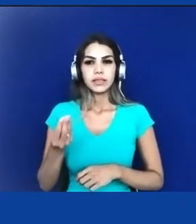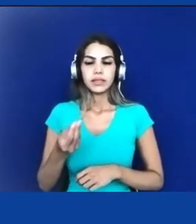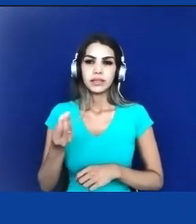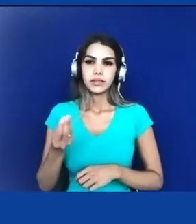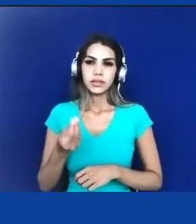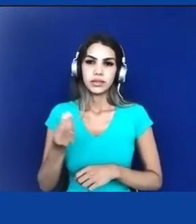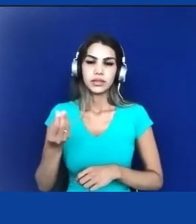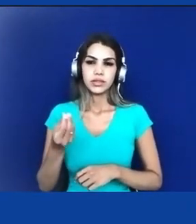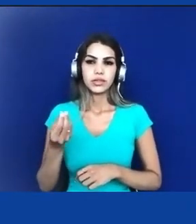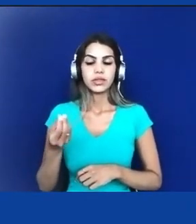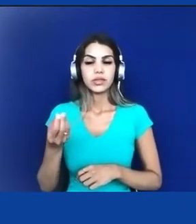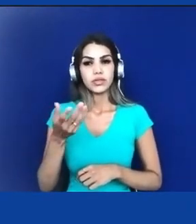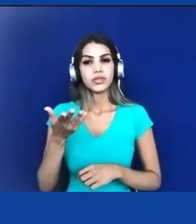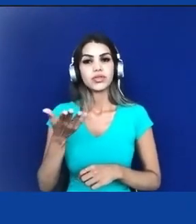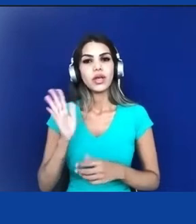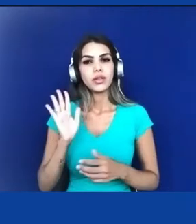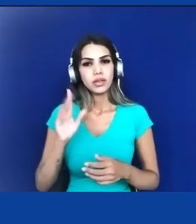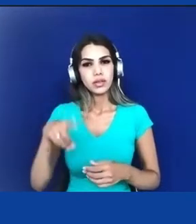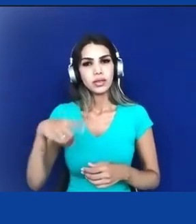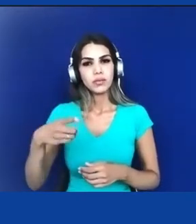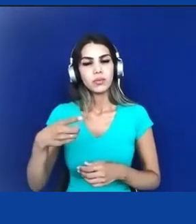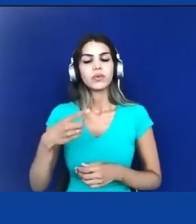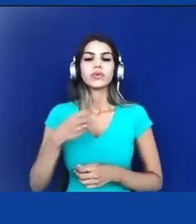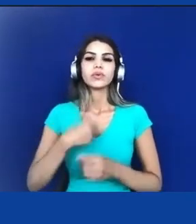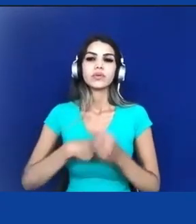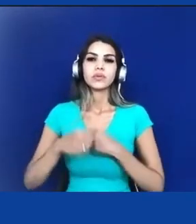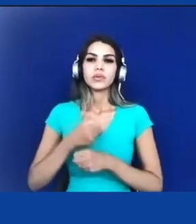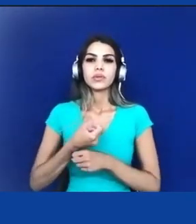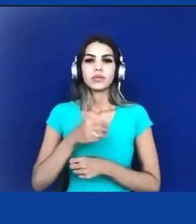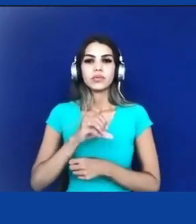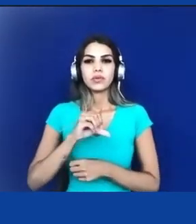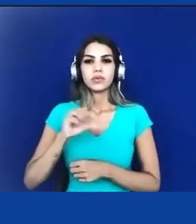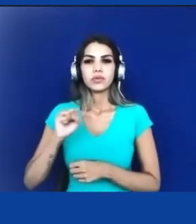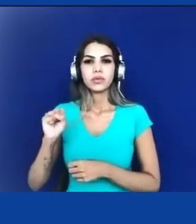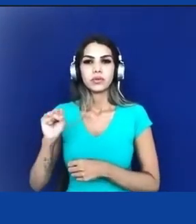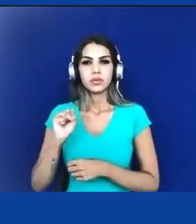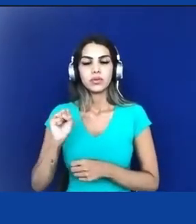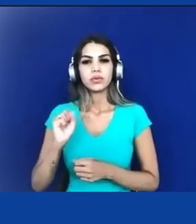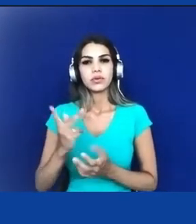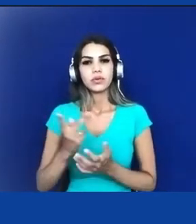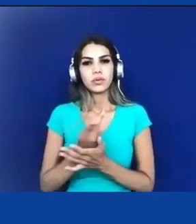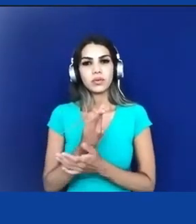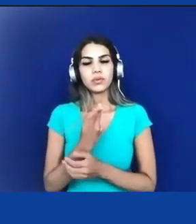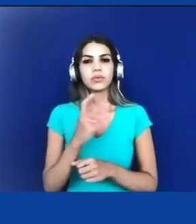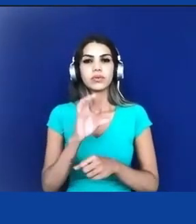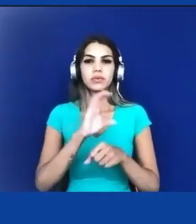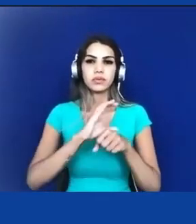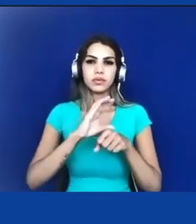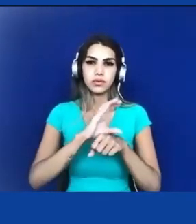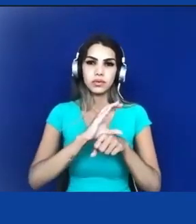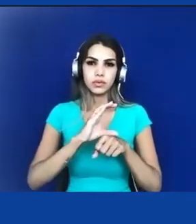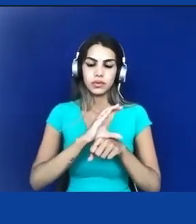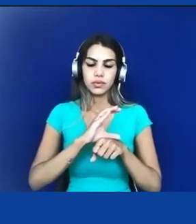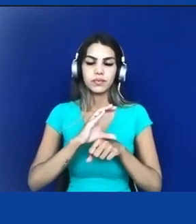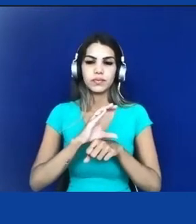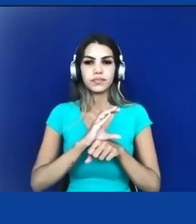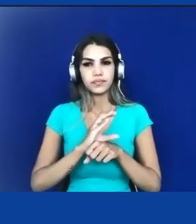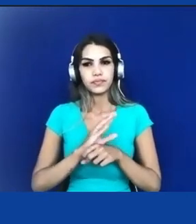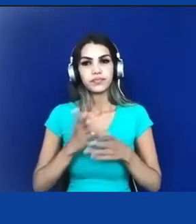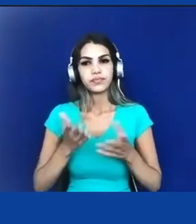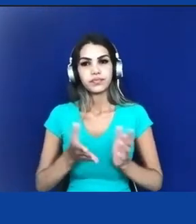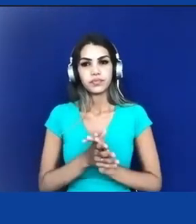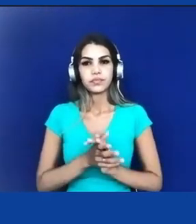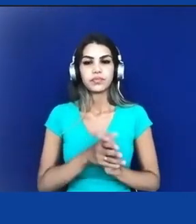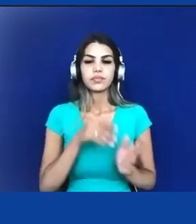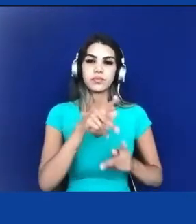federal de 88 bom dos povos indígenas nós tivemos ainda antes da constituição